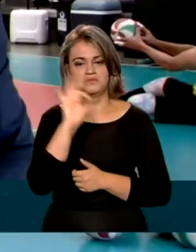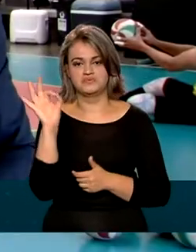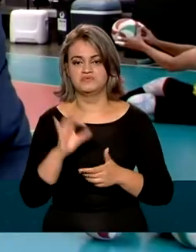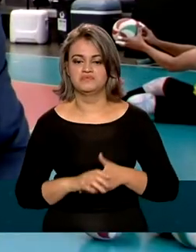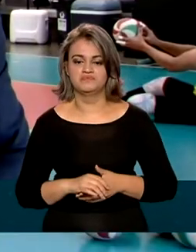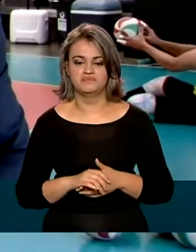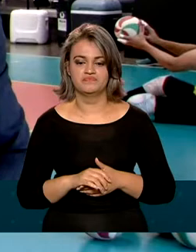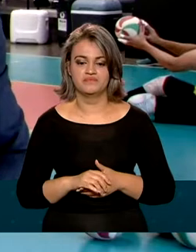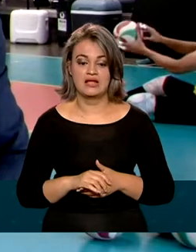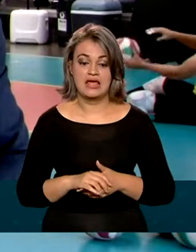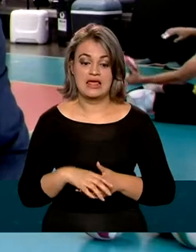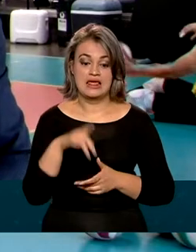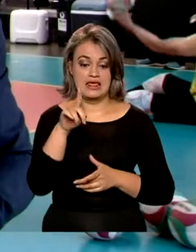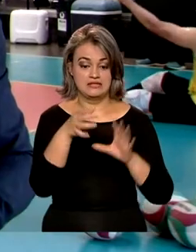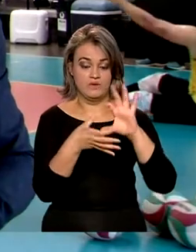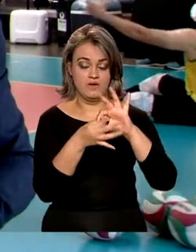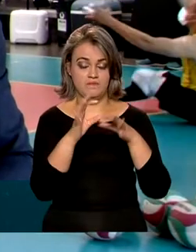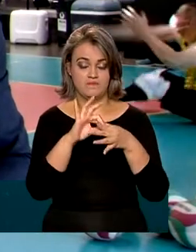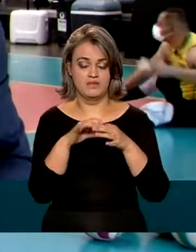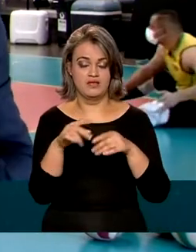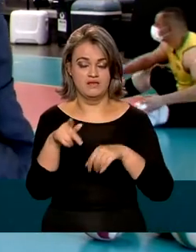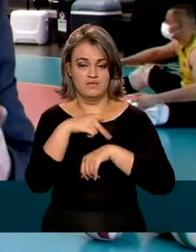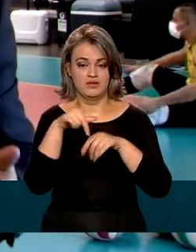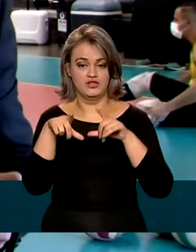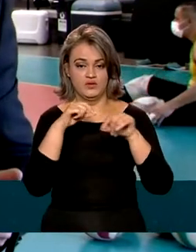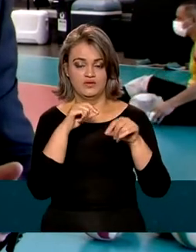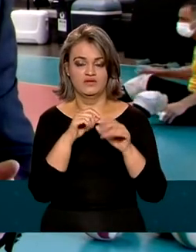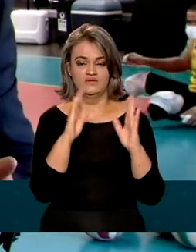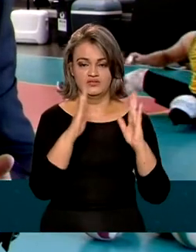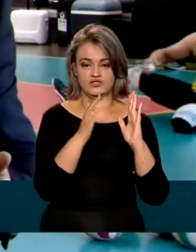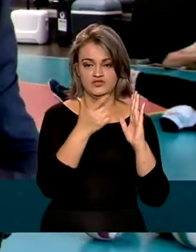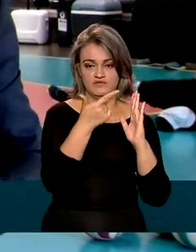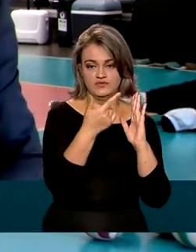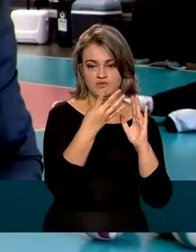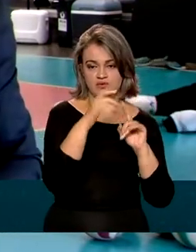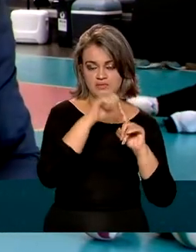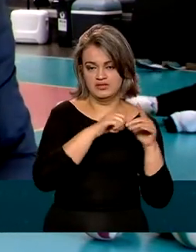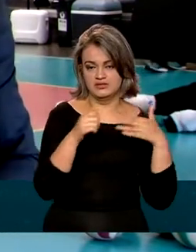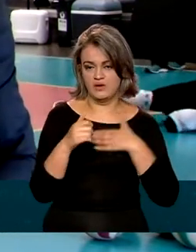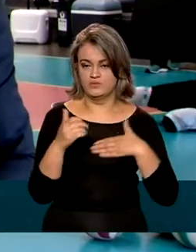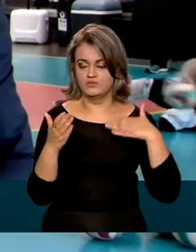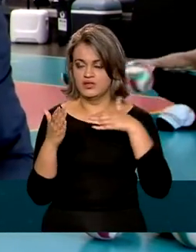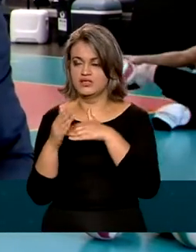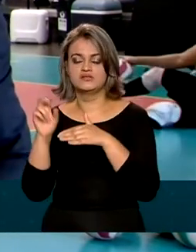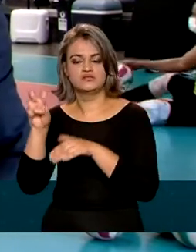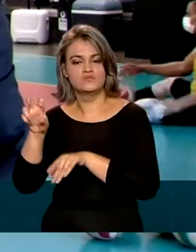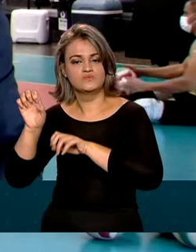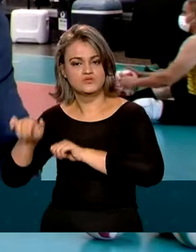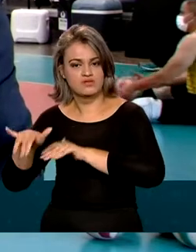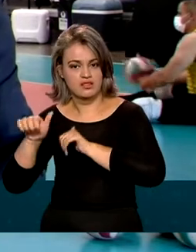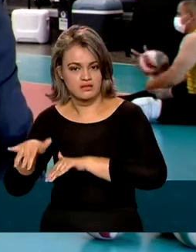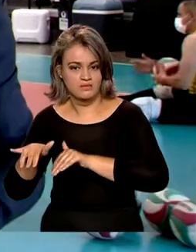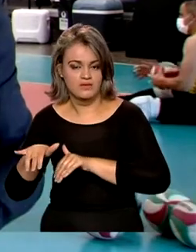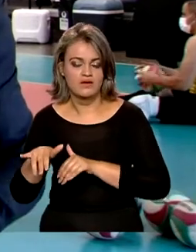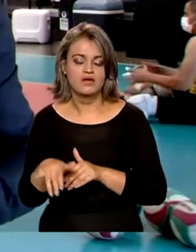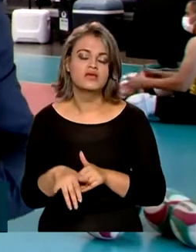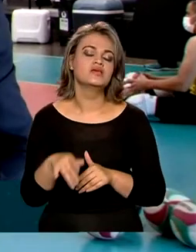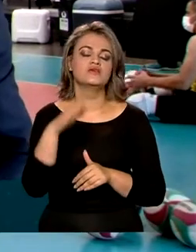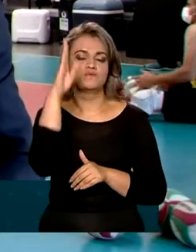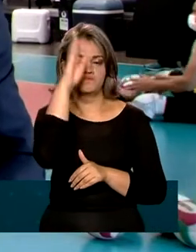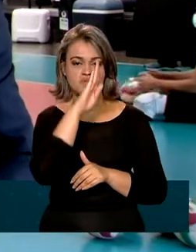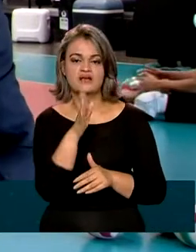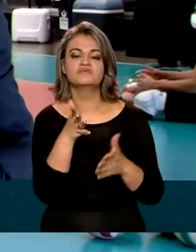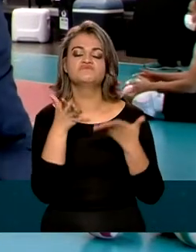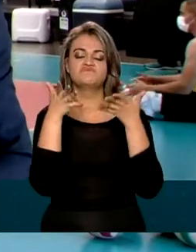preço. A Paralimpíada de Tóquio será disputada de 24 de agosto a 5 de setembro e o Brasil